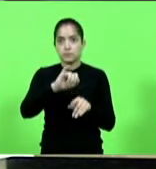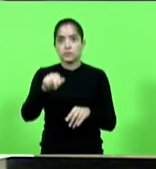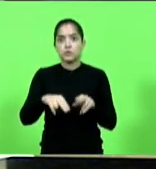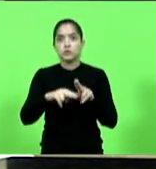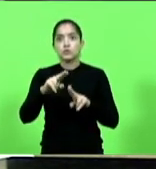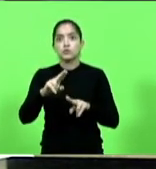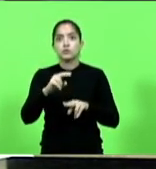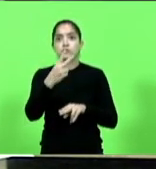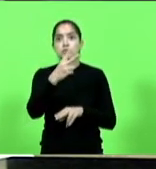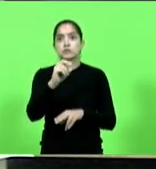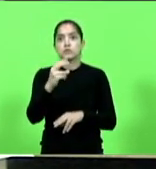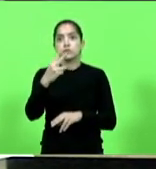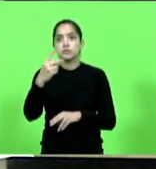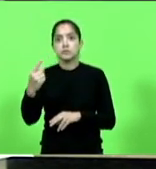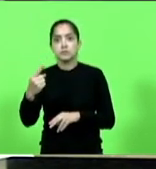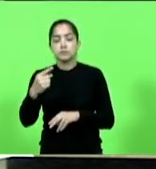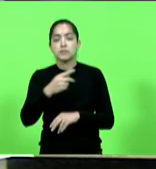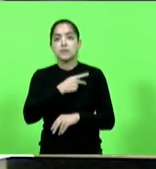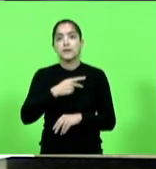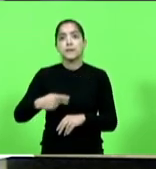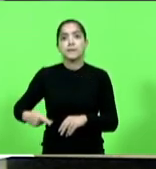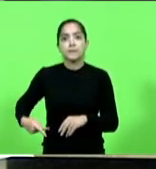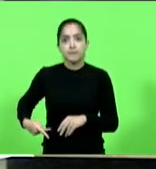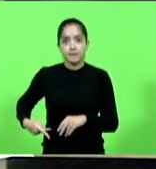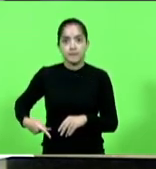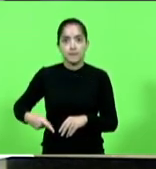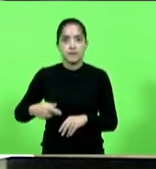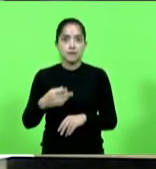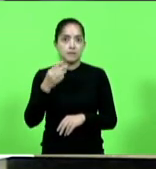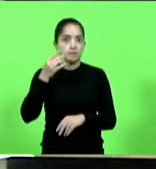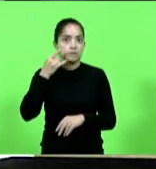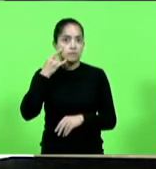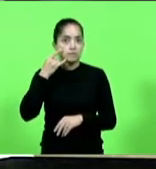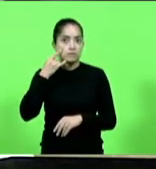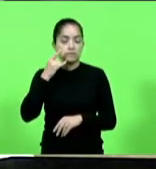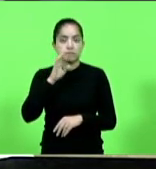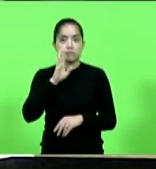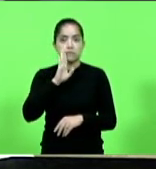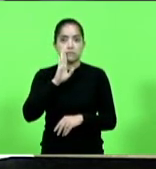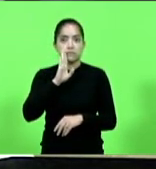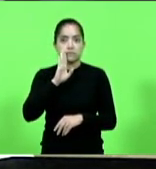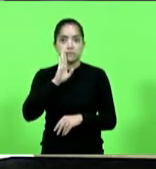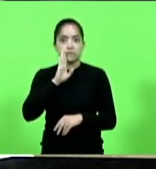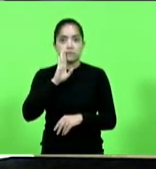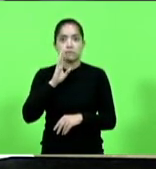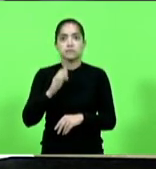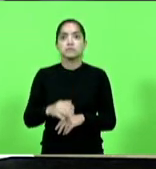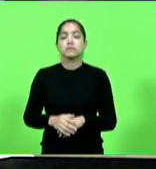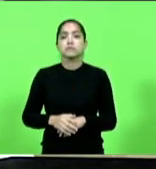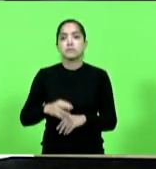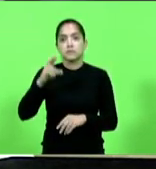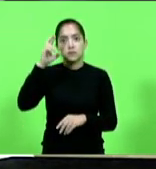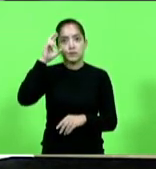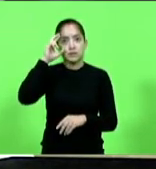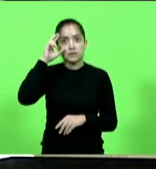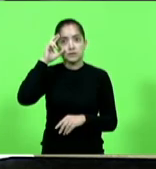2021, sobre a presidência dos deputados Mauro de Nadal, Nilson Berlanda e Ricardo Alba.